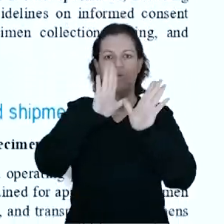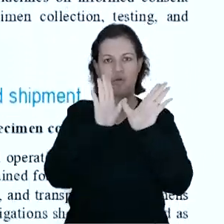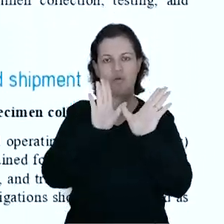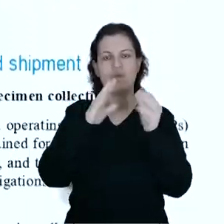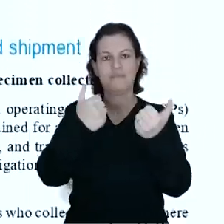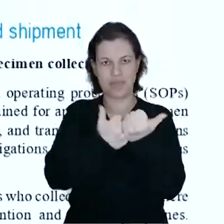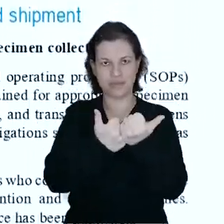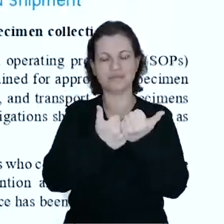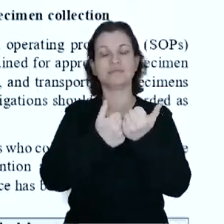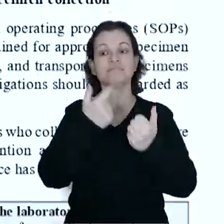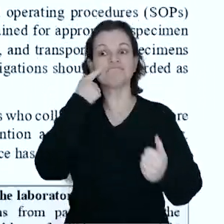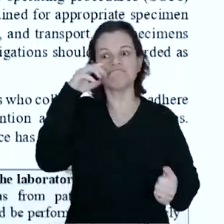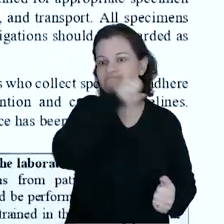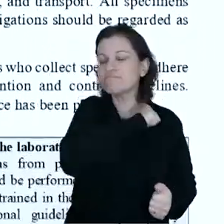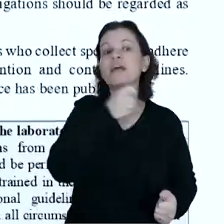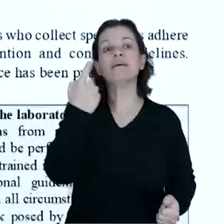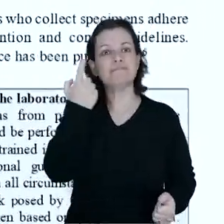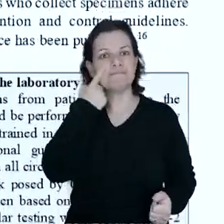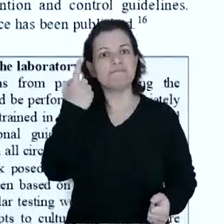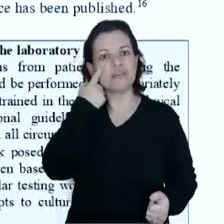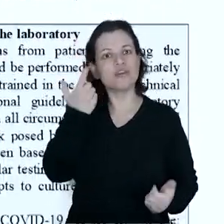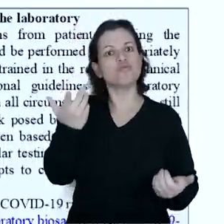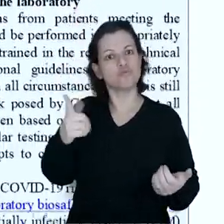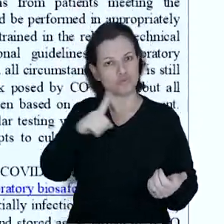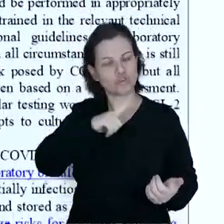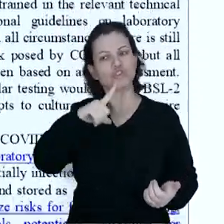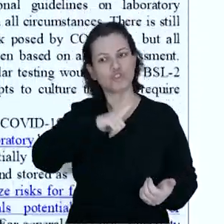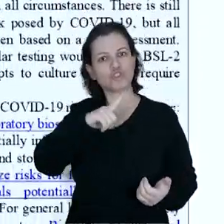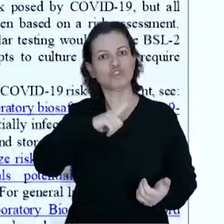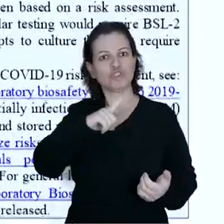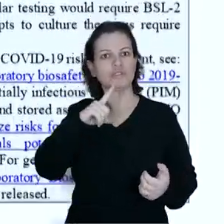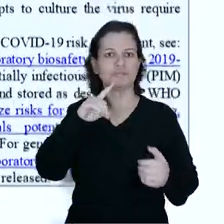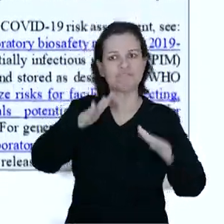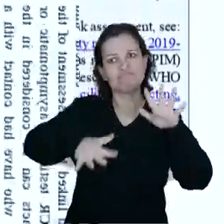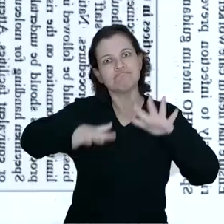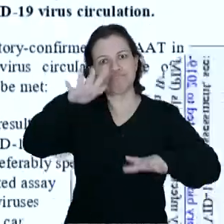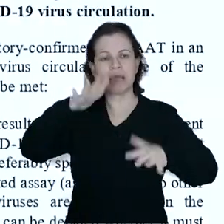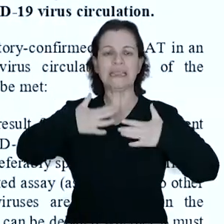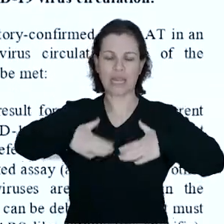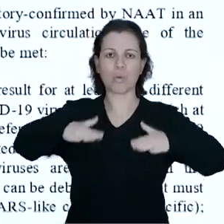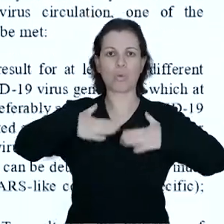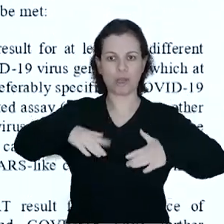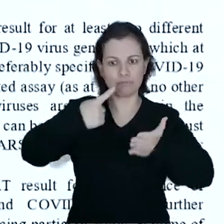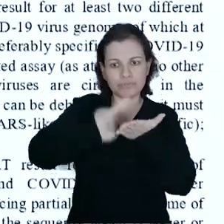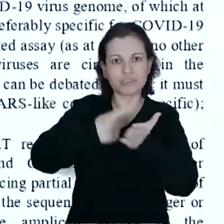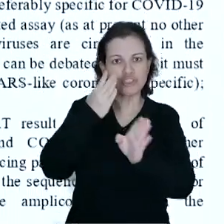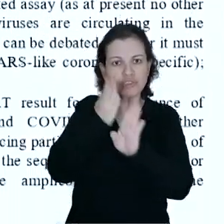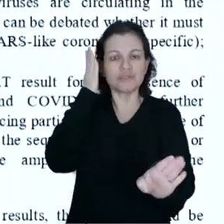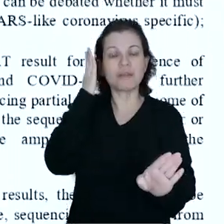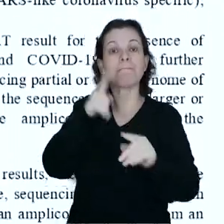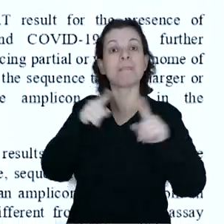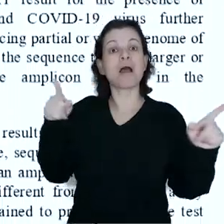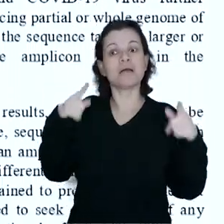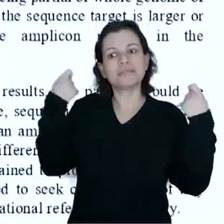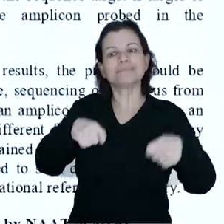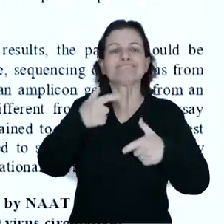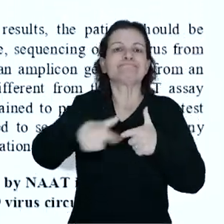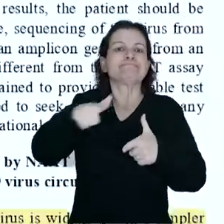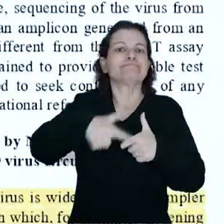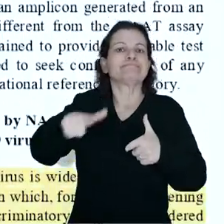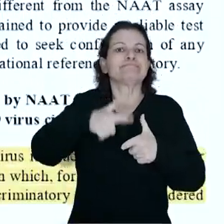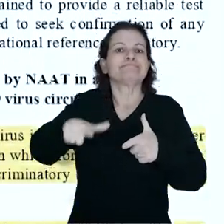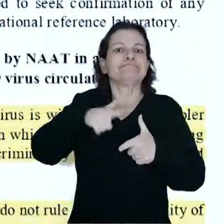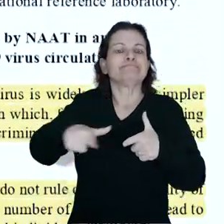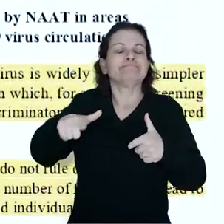e rapidamente nós vimos que, apesar de ter sido razoavelmente tranquilo estabelecer o diagnóstico, a gente ia ter